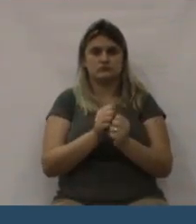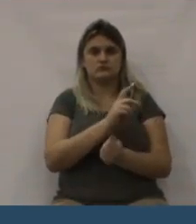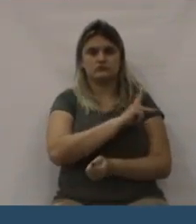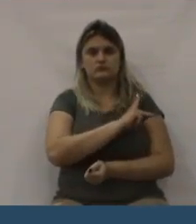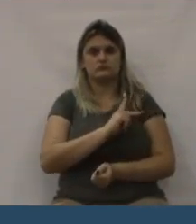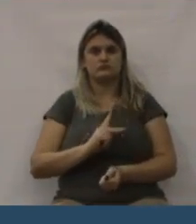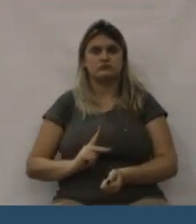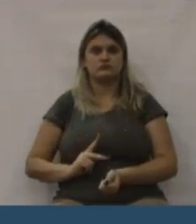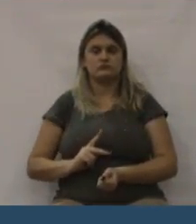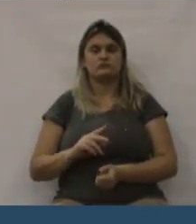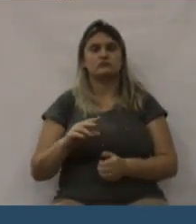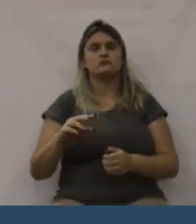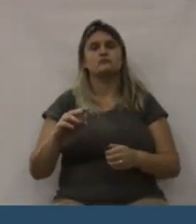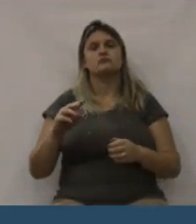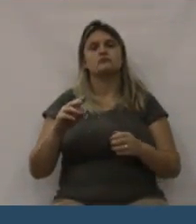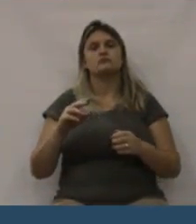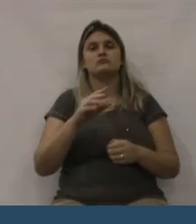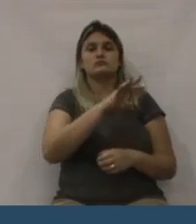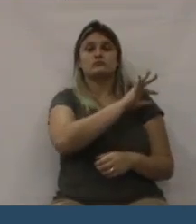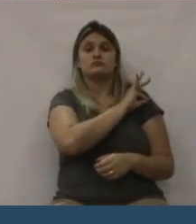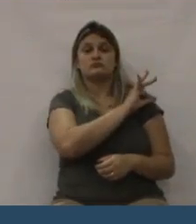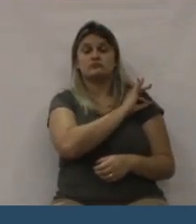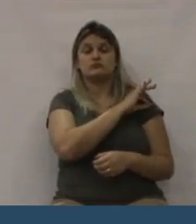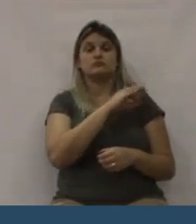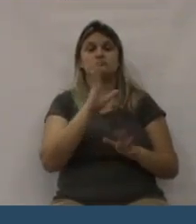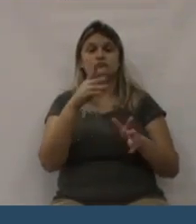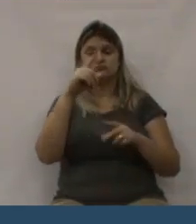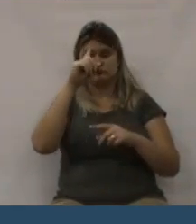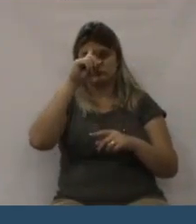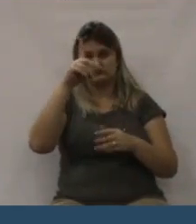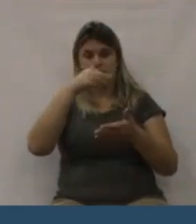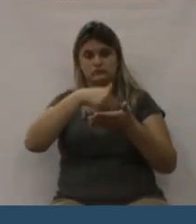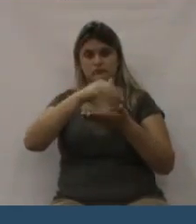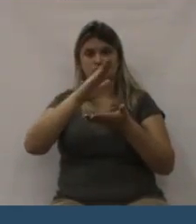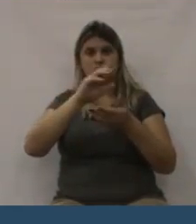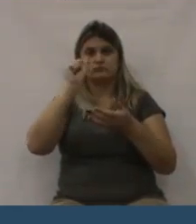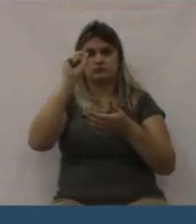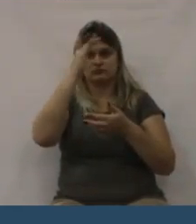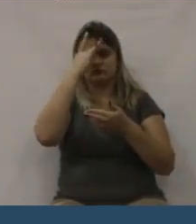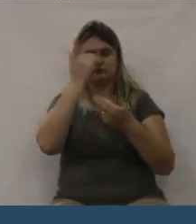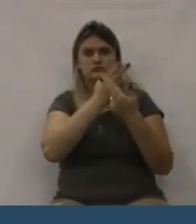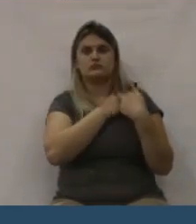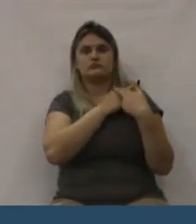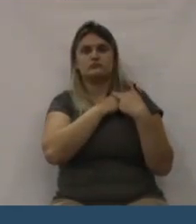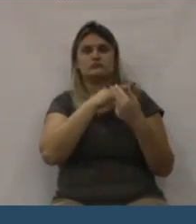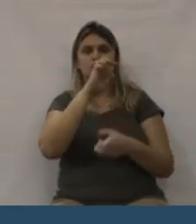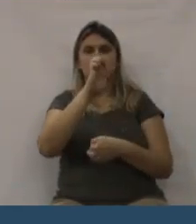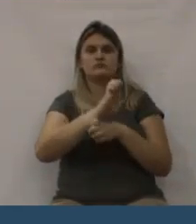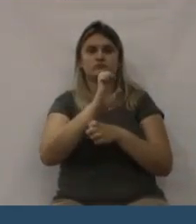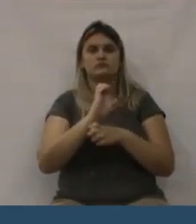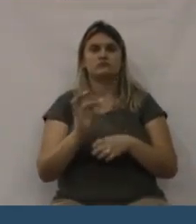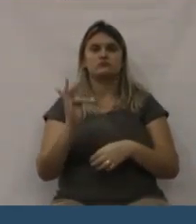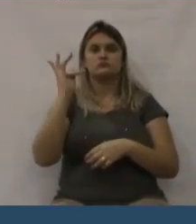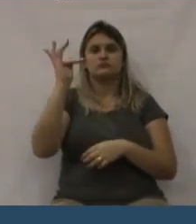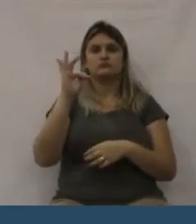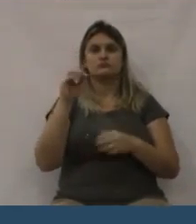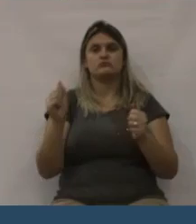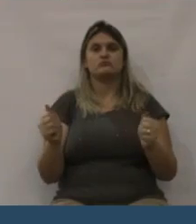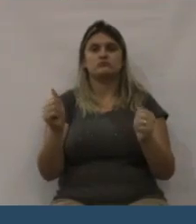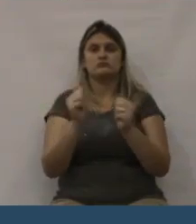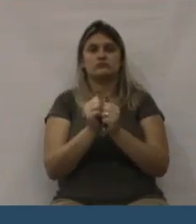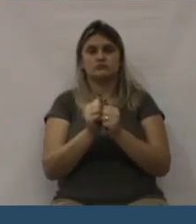de banheiros. E, pois, aumentou muito o número de idosos que fazem parte dessa